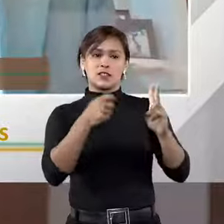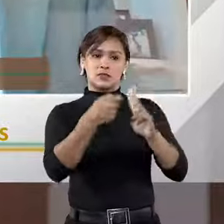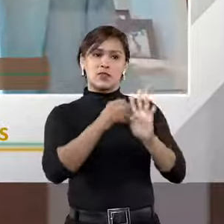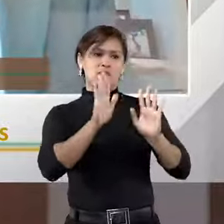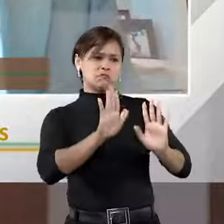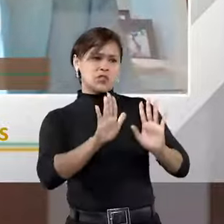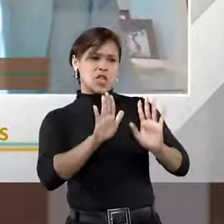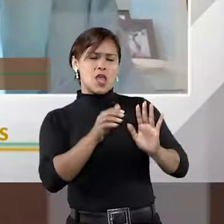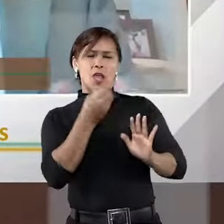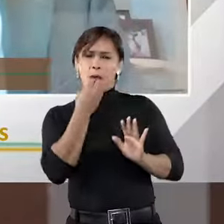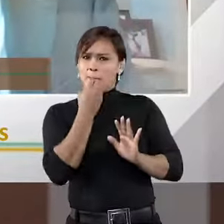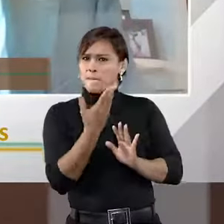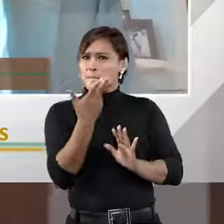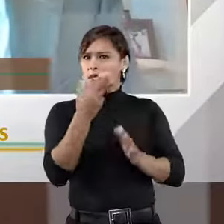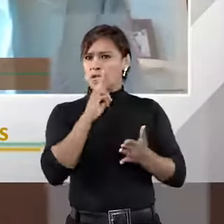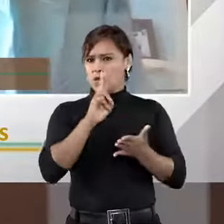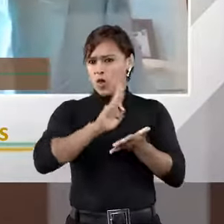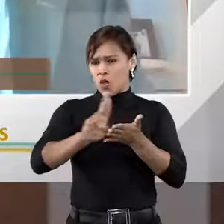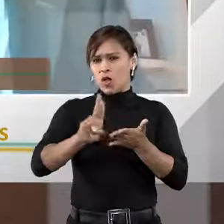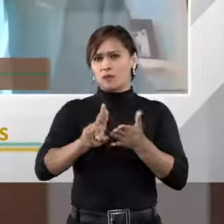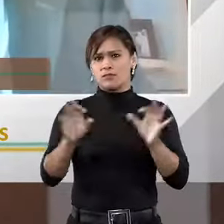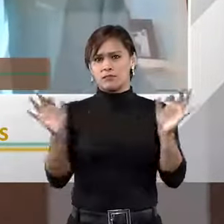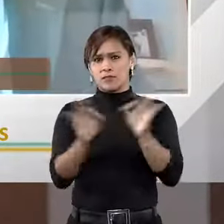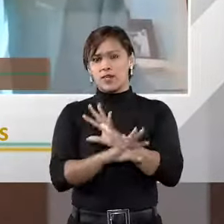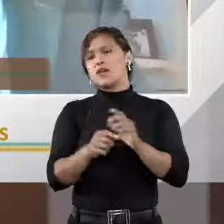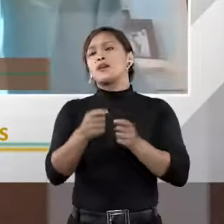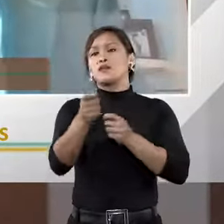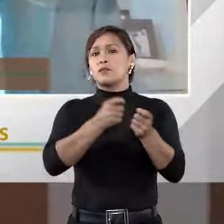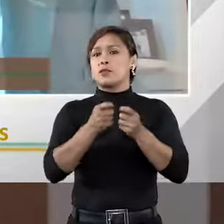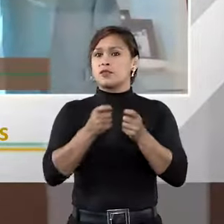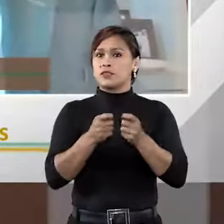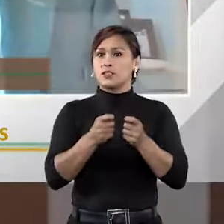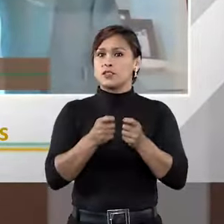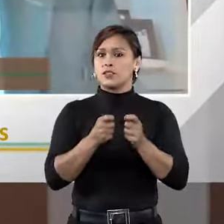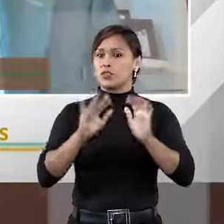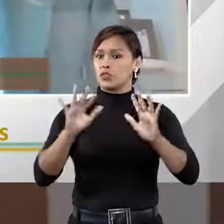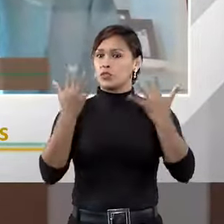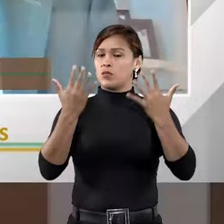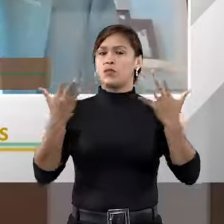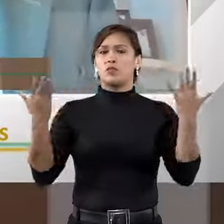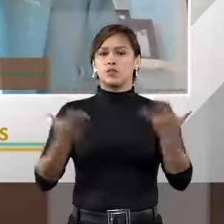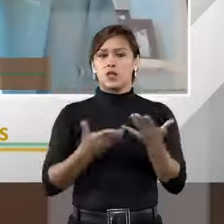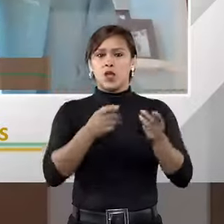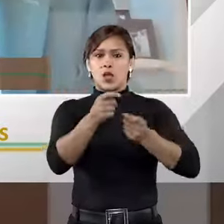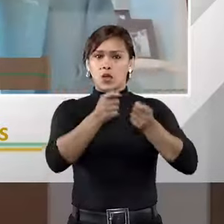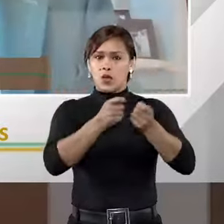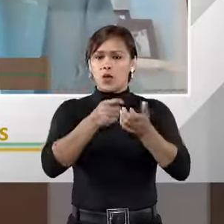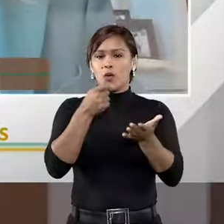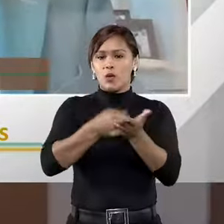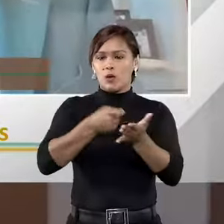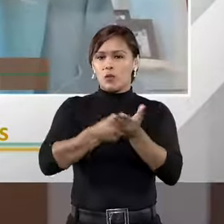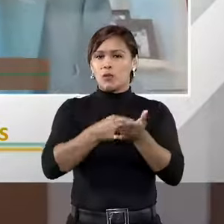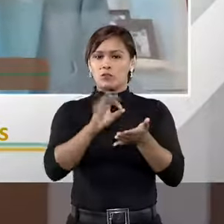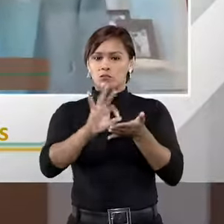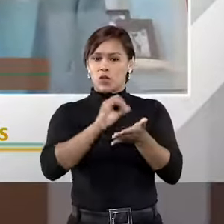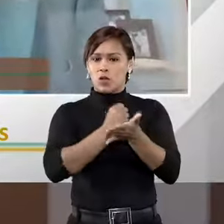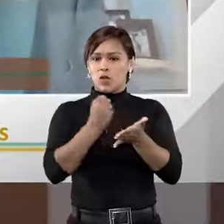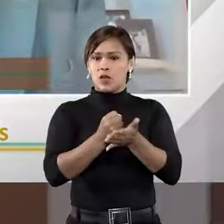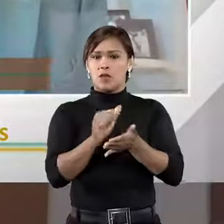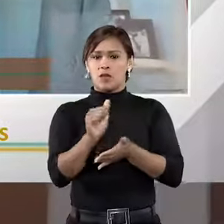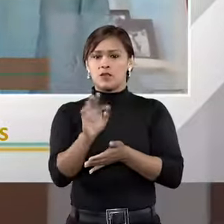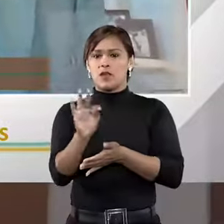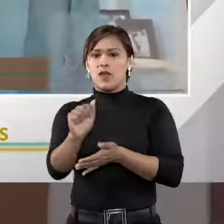vocês não prefeririam sair dessa ação judicial e ir para uma arbitragem? Nós celebramos agora mesmo aqui um compromisso arbitral, na ata